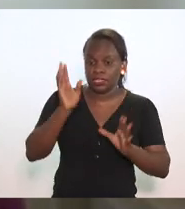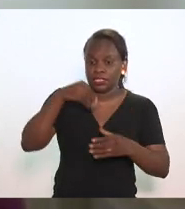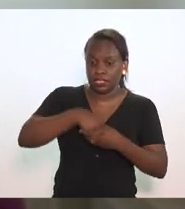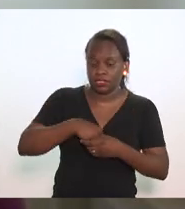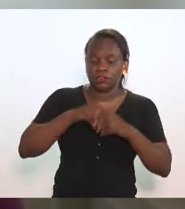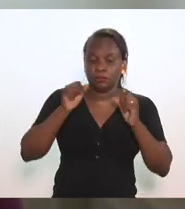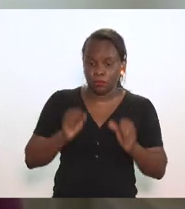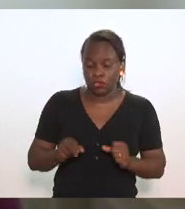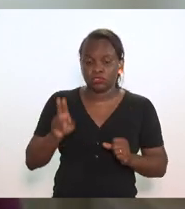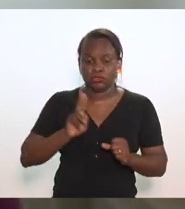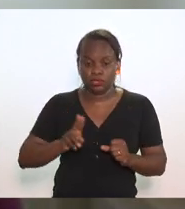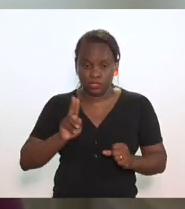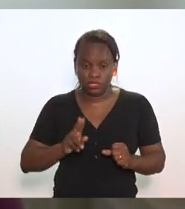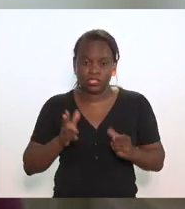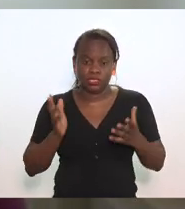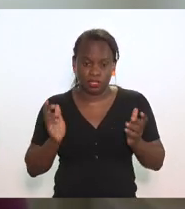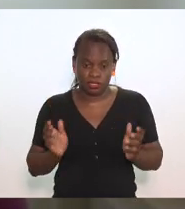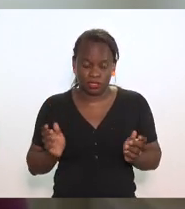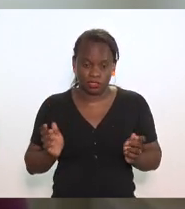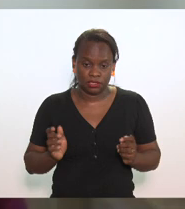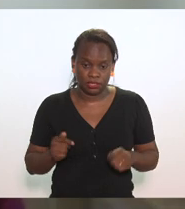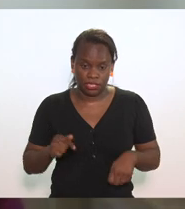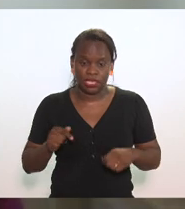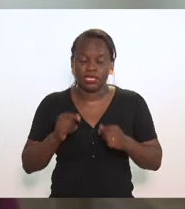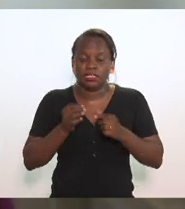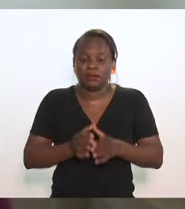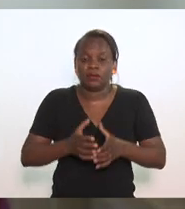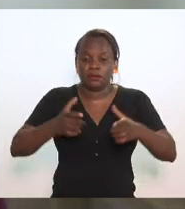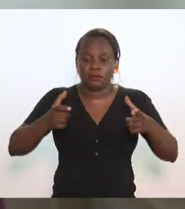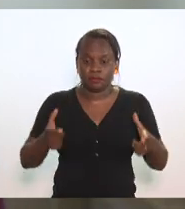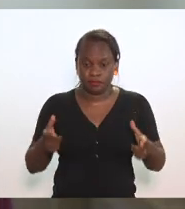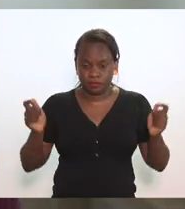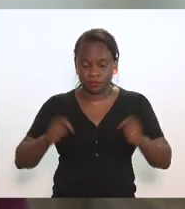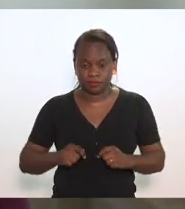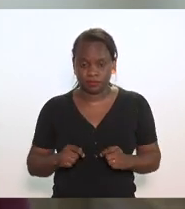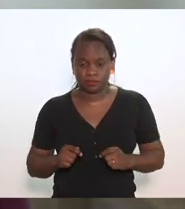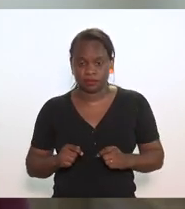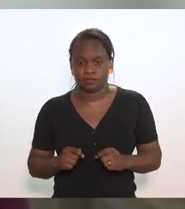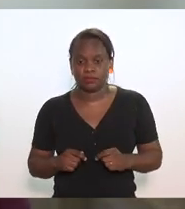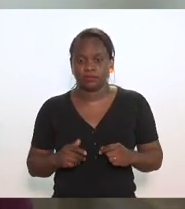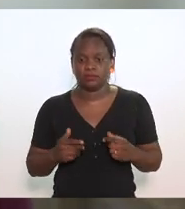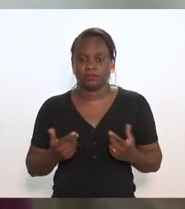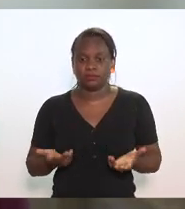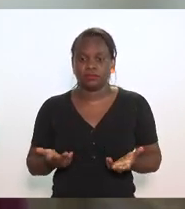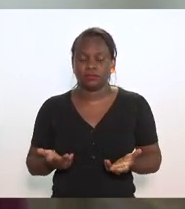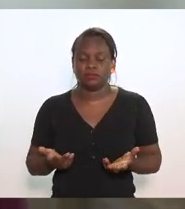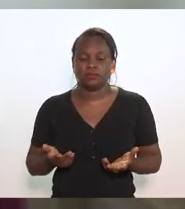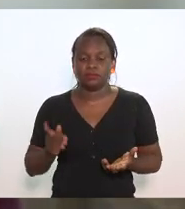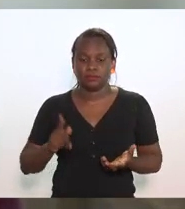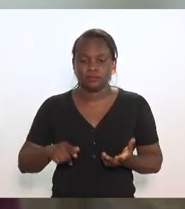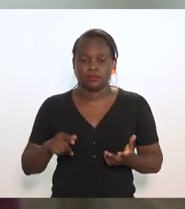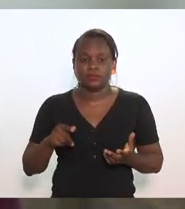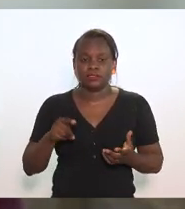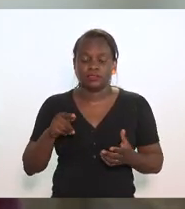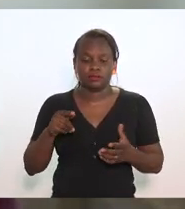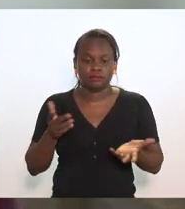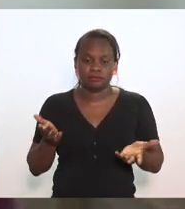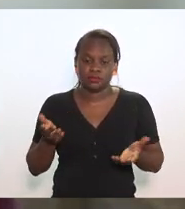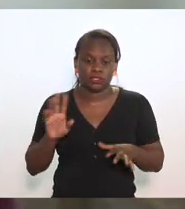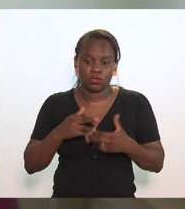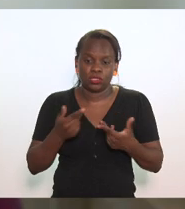que pode ser que pode ser estendida ela é uma questão absolutamente